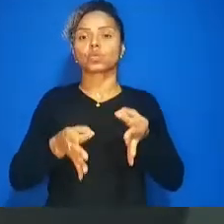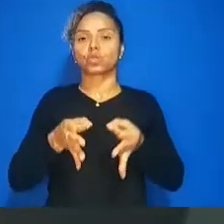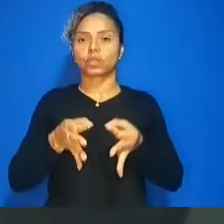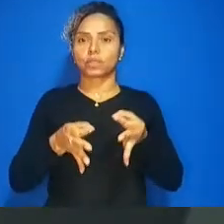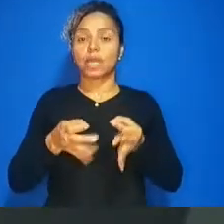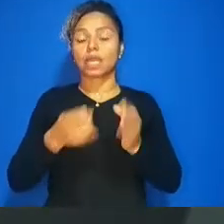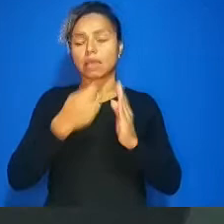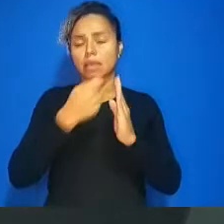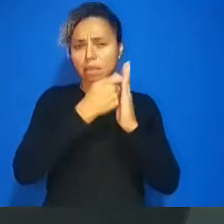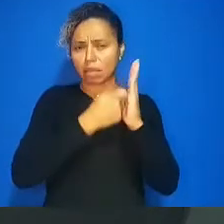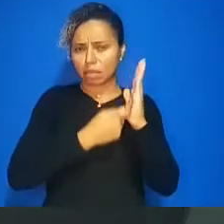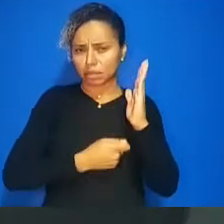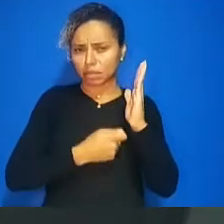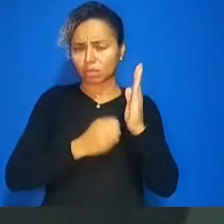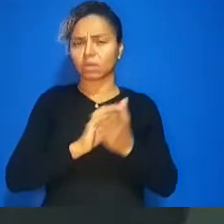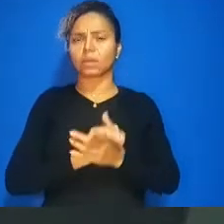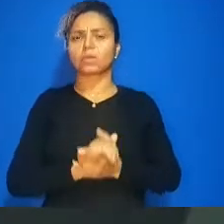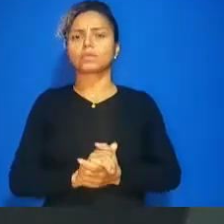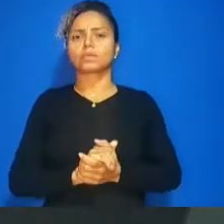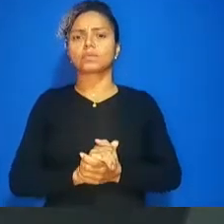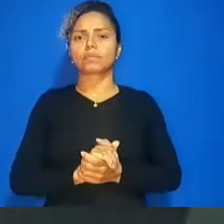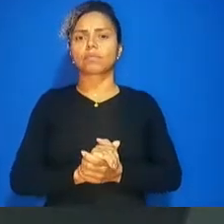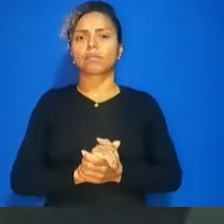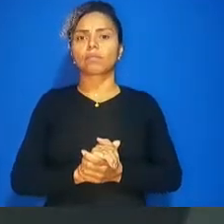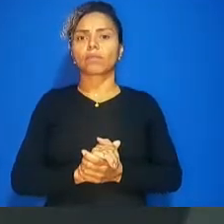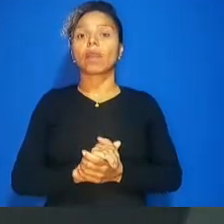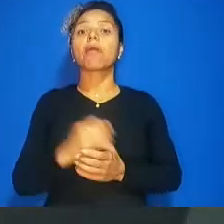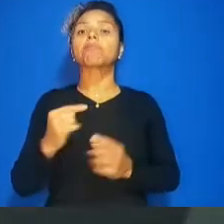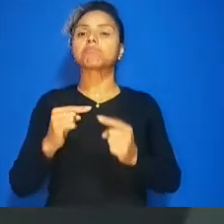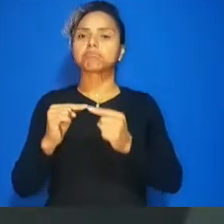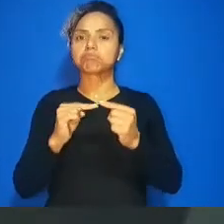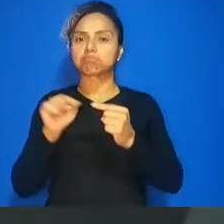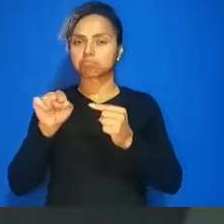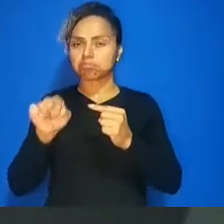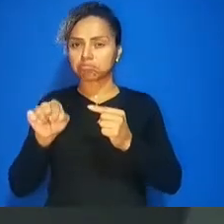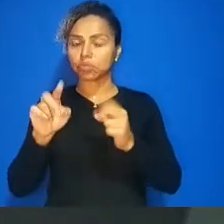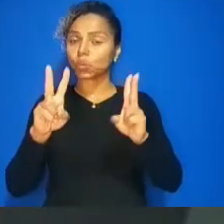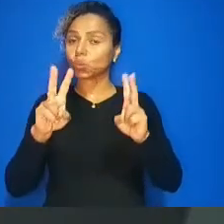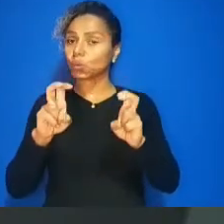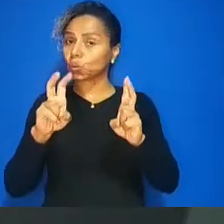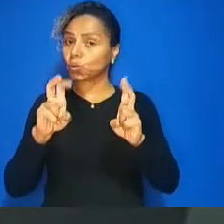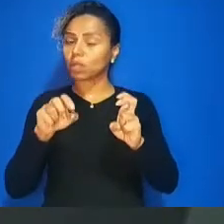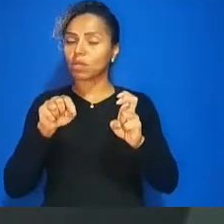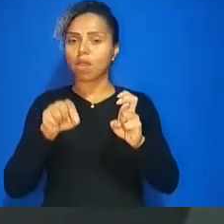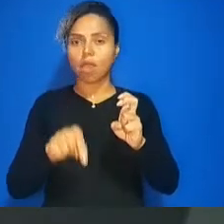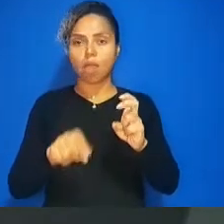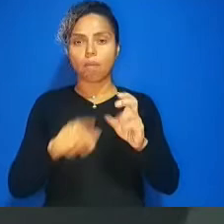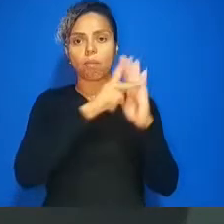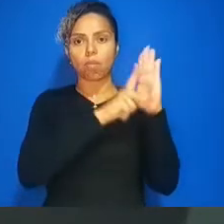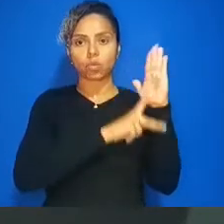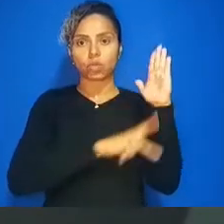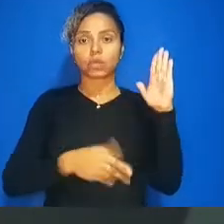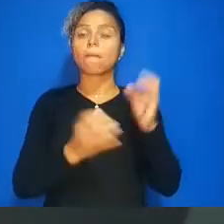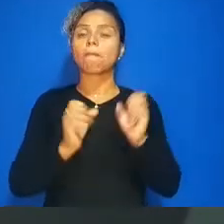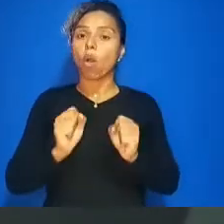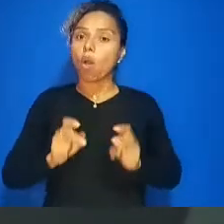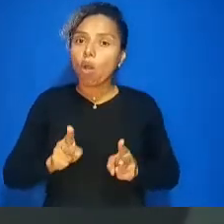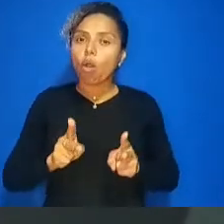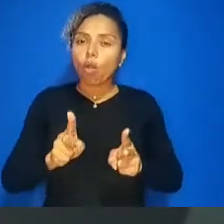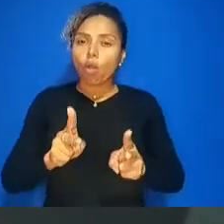considerando a matéria também legal e constitucional libero para o plenário vereadora Cida